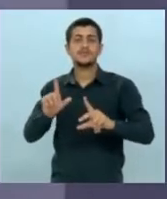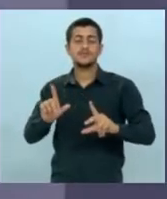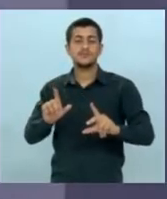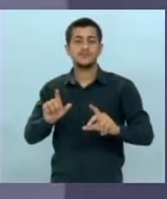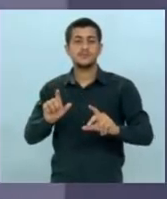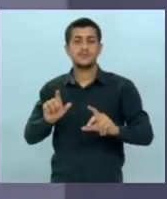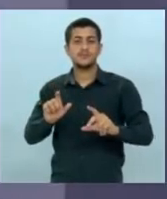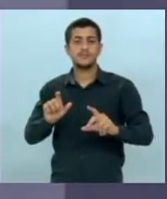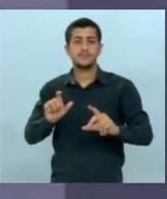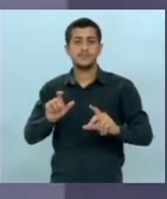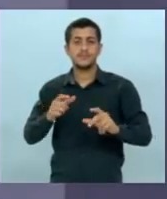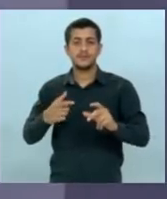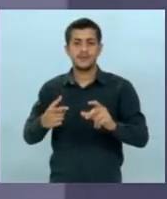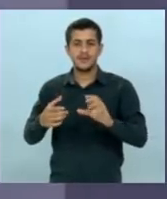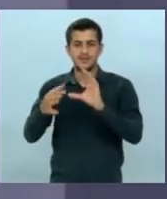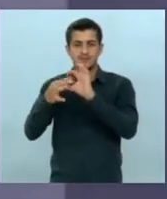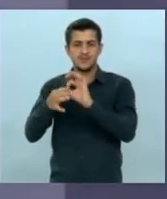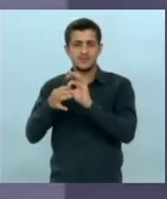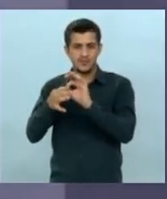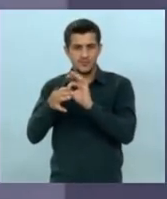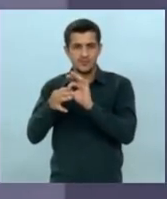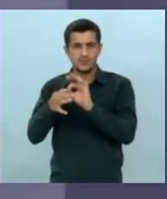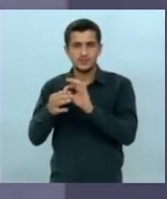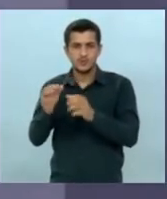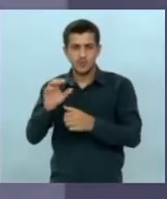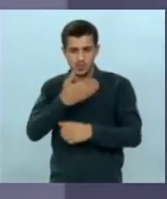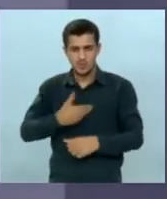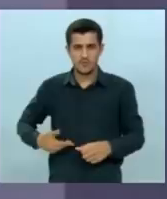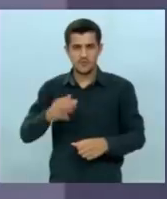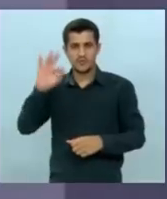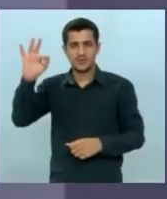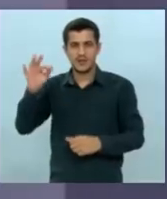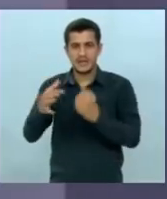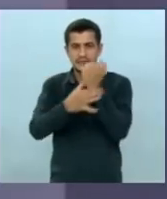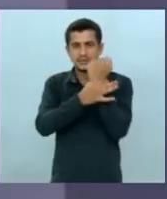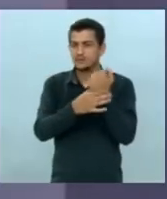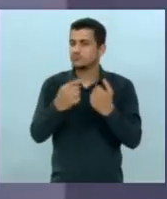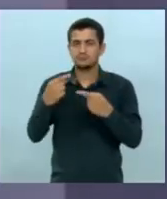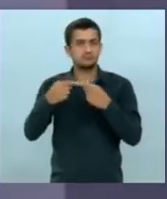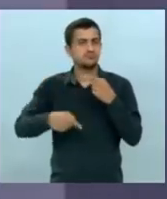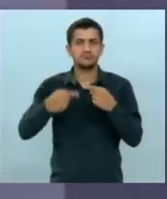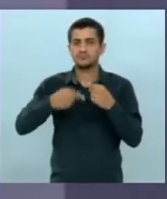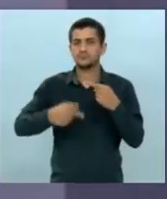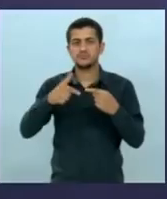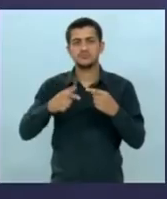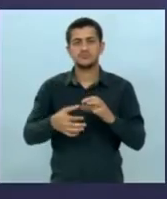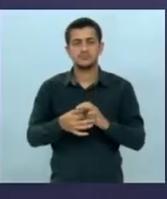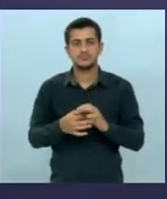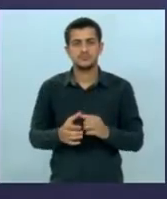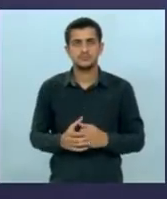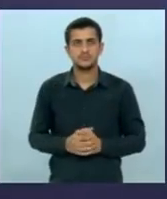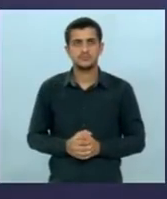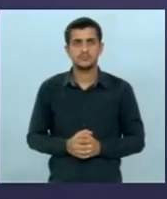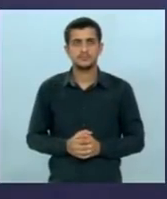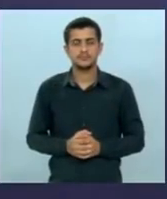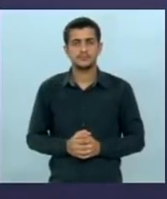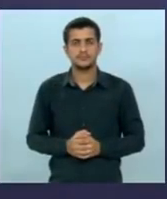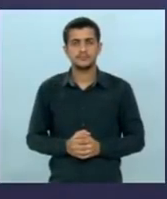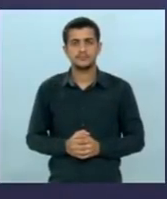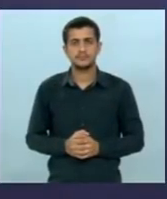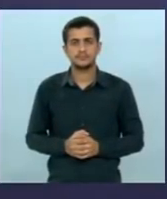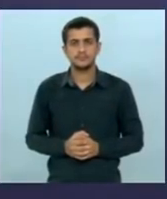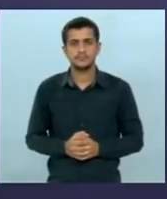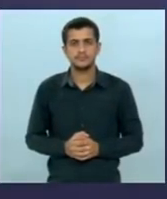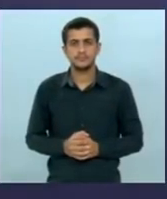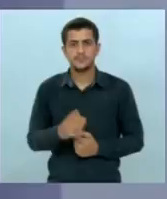parcerias que não foram cumpridas principalmente na área de segurança pública no seu governo Candidato Reinaldo tem agora